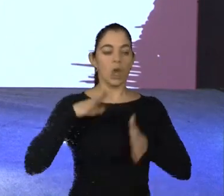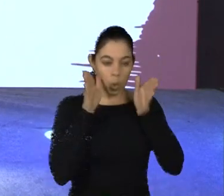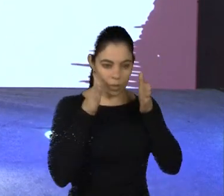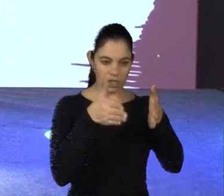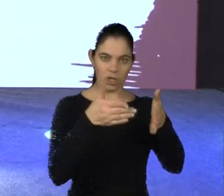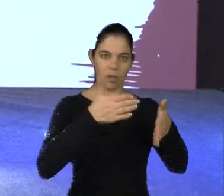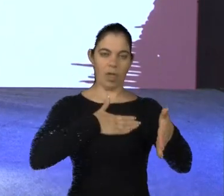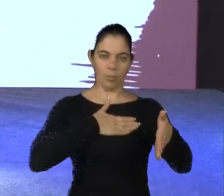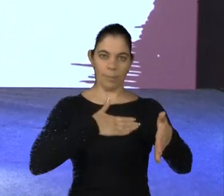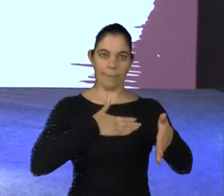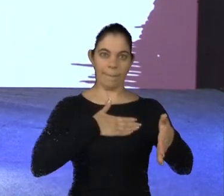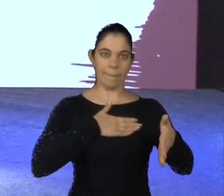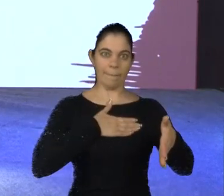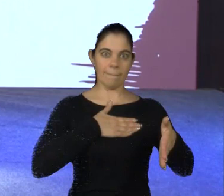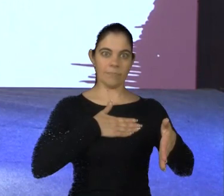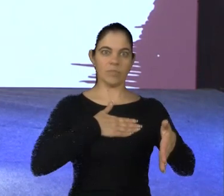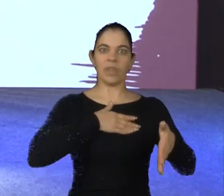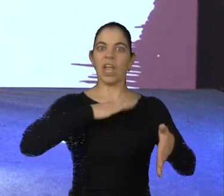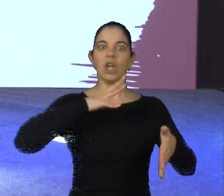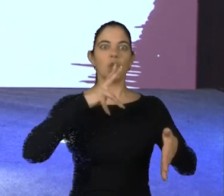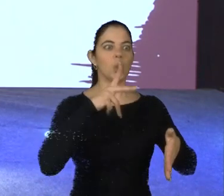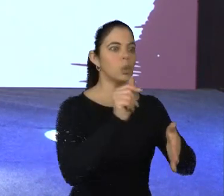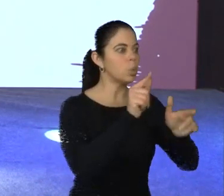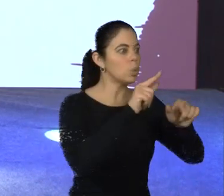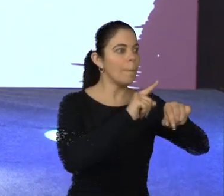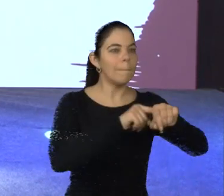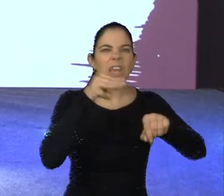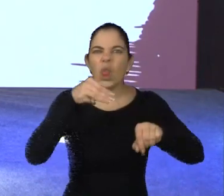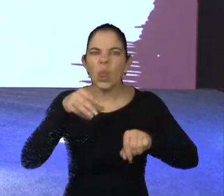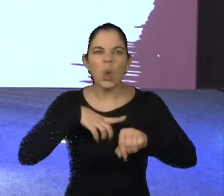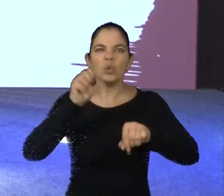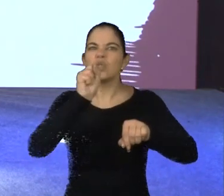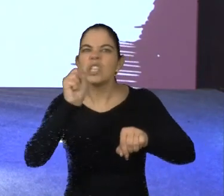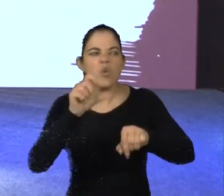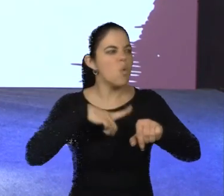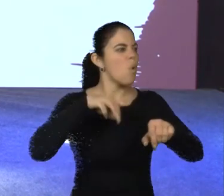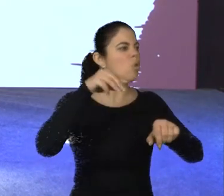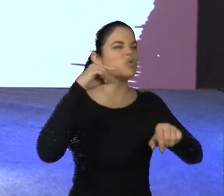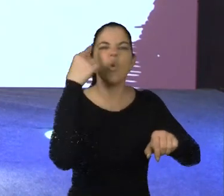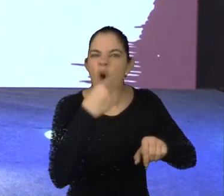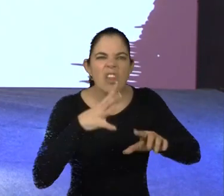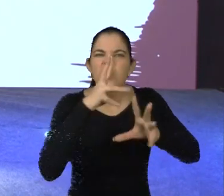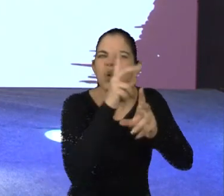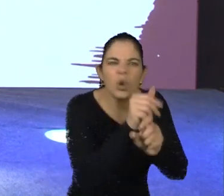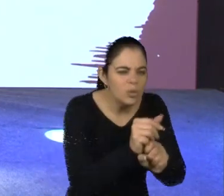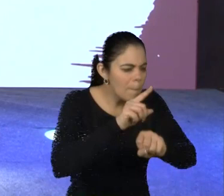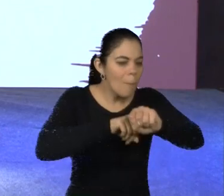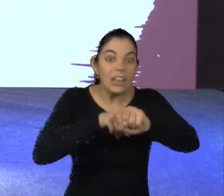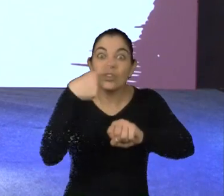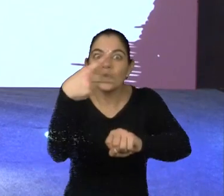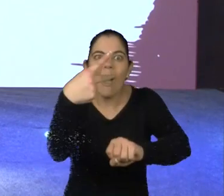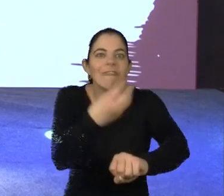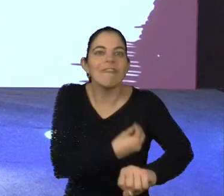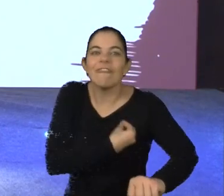quando? Em todo minuto, segundo, milissegundo, em todo momento, nós escolhemos uma